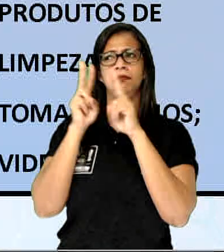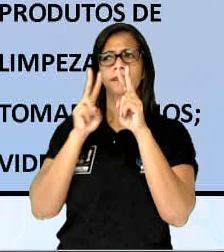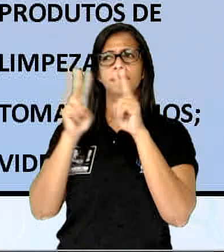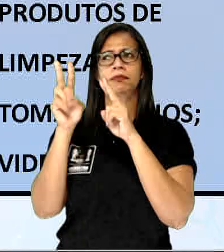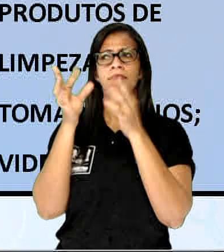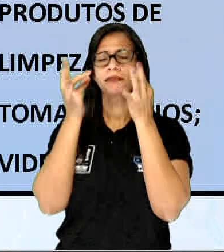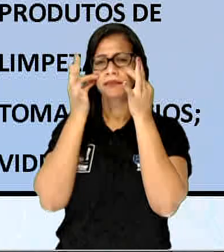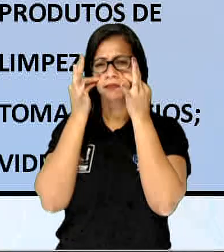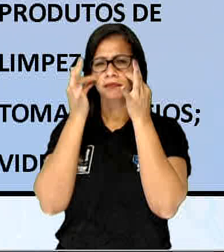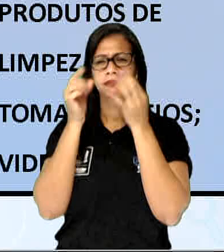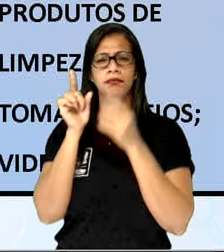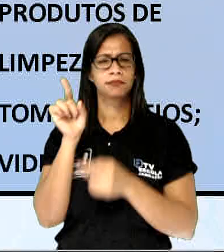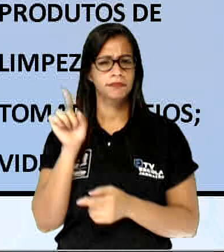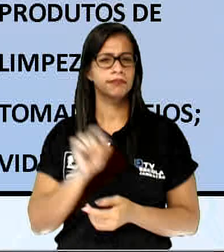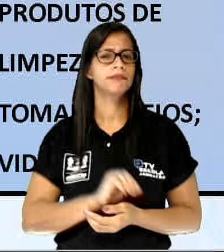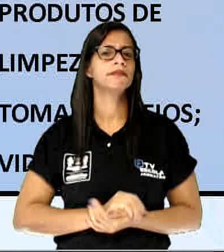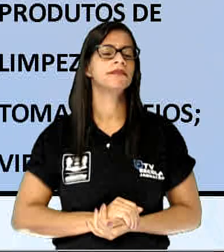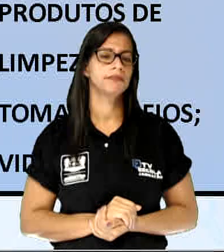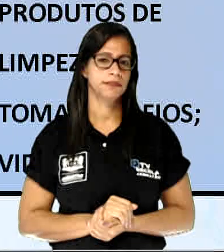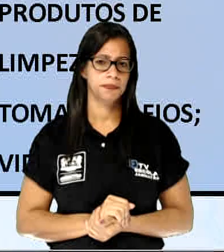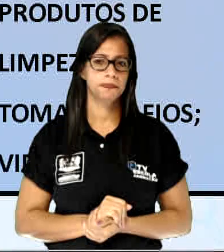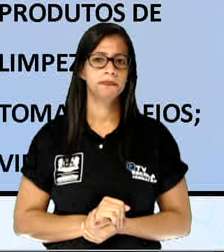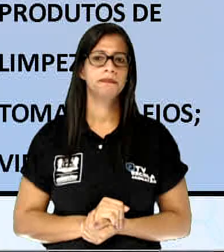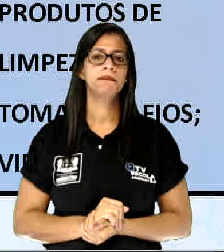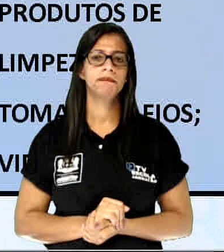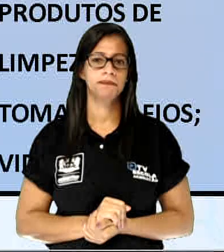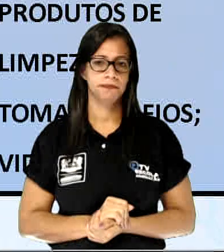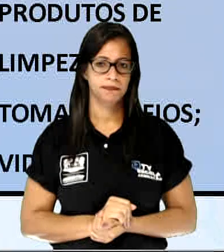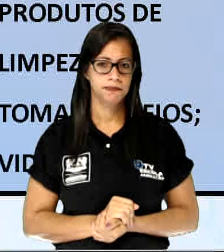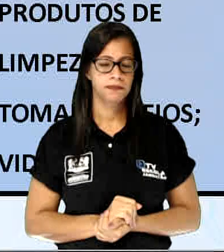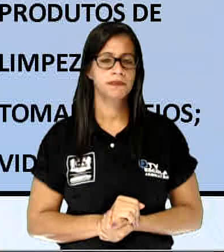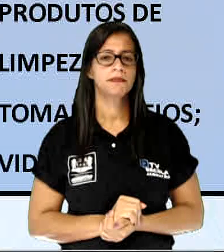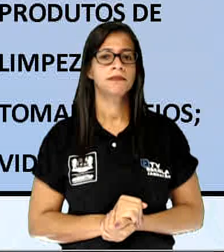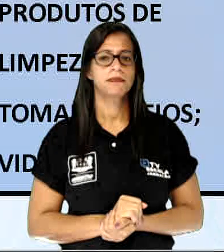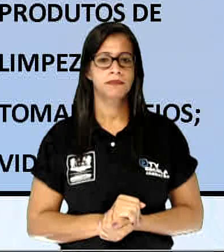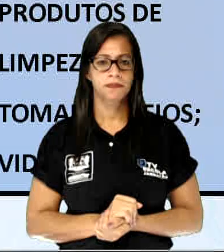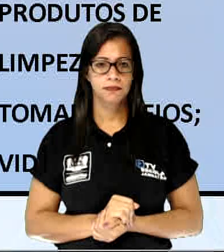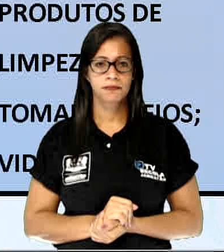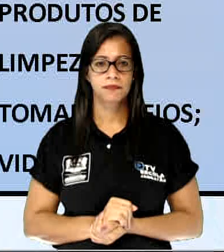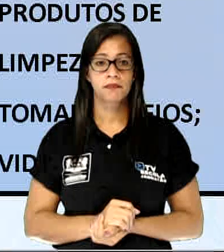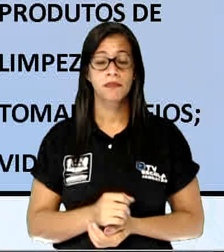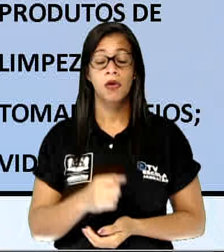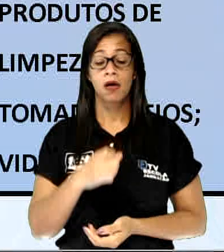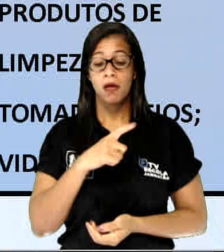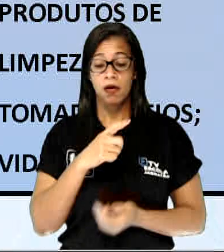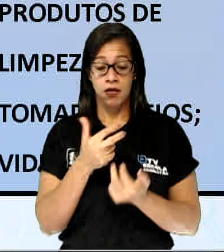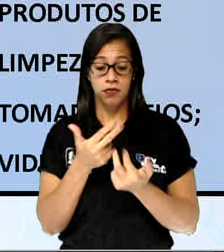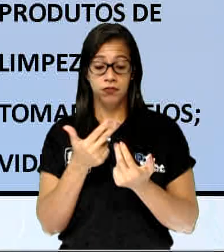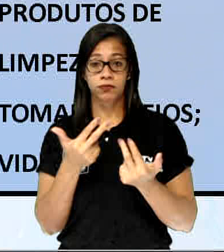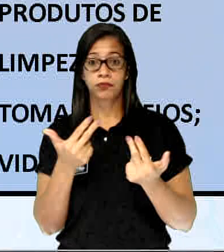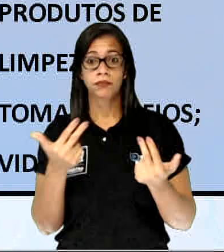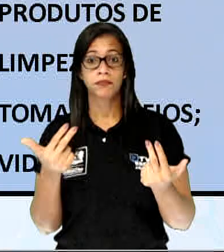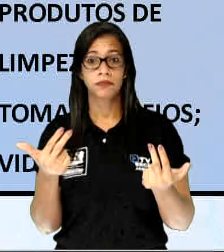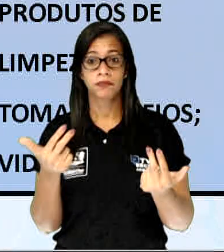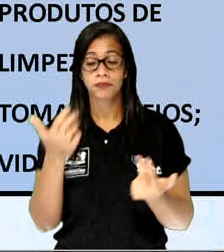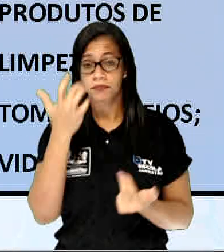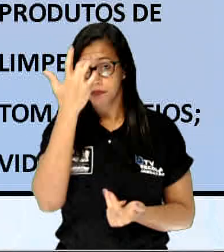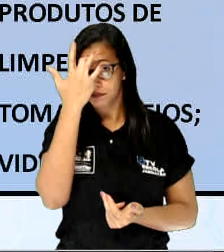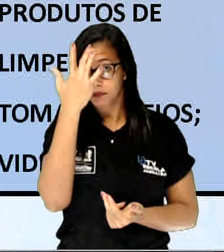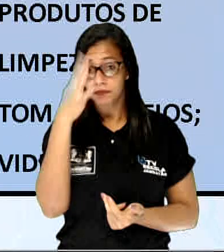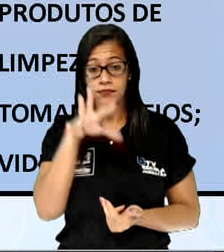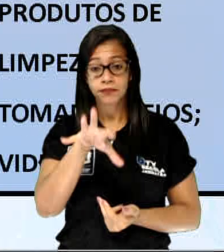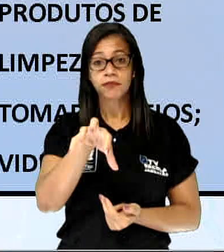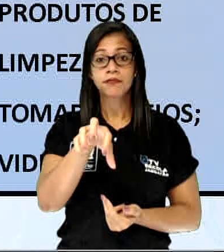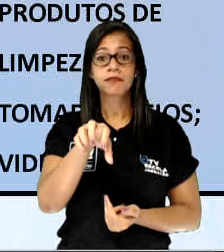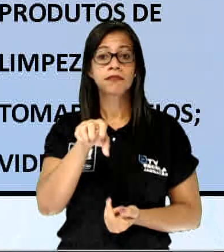foi colocado agora. Veja que são eletrodomésticos que estão ali, ó, de fácil acesso à tomada,